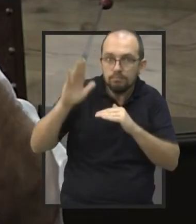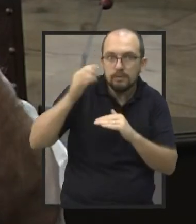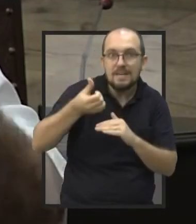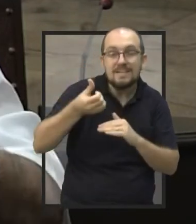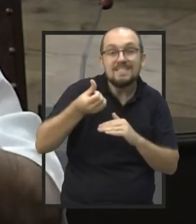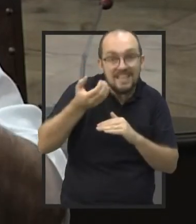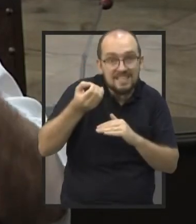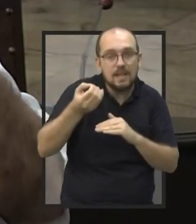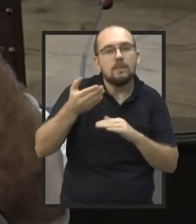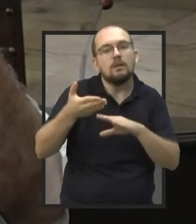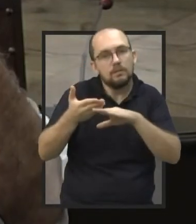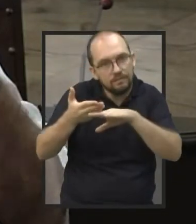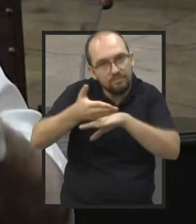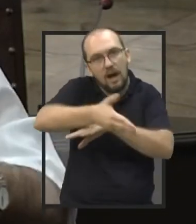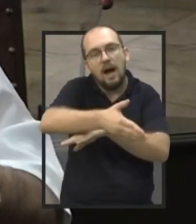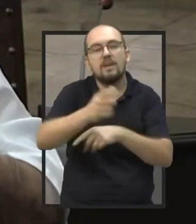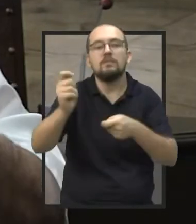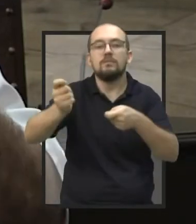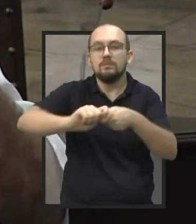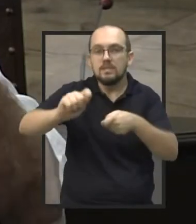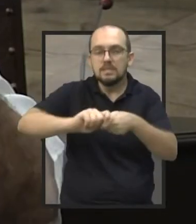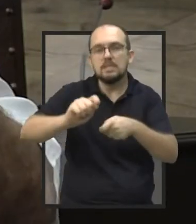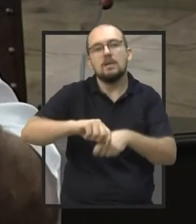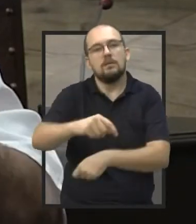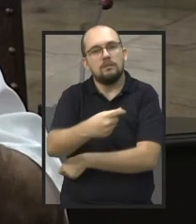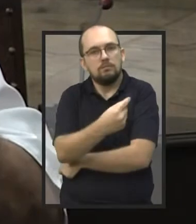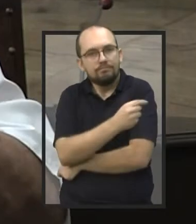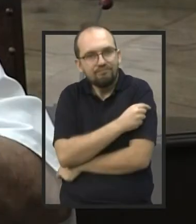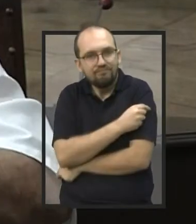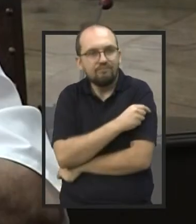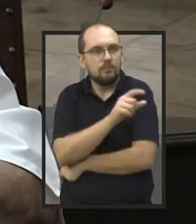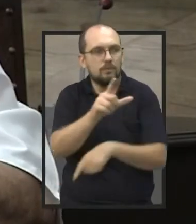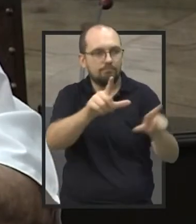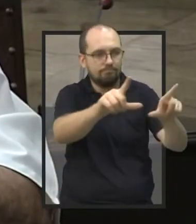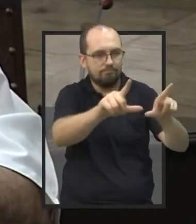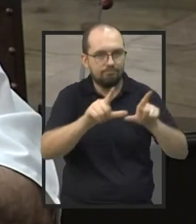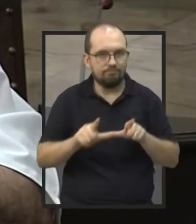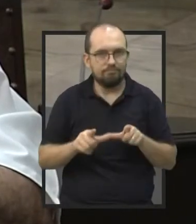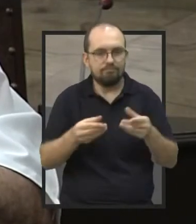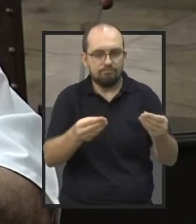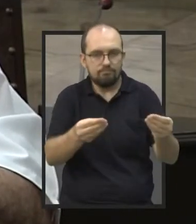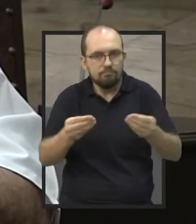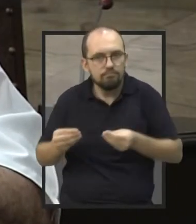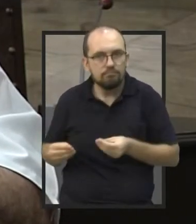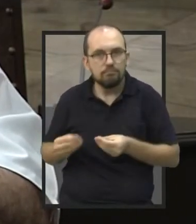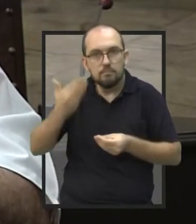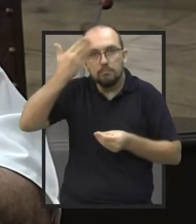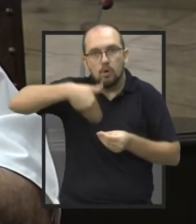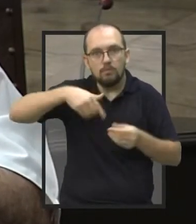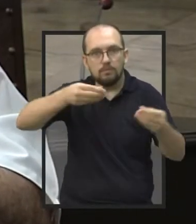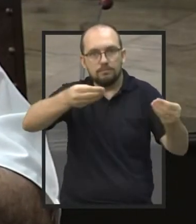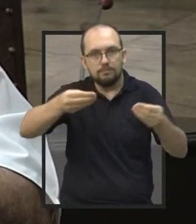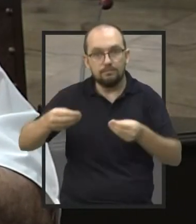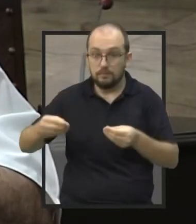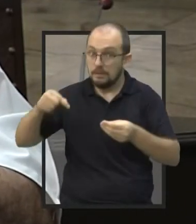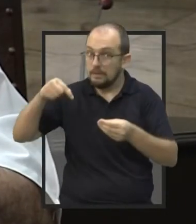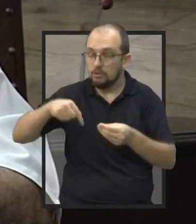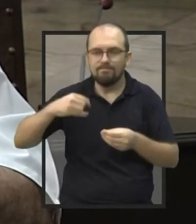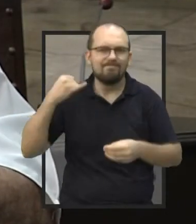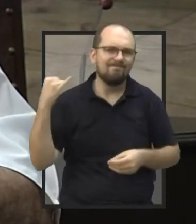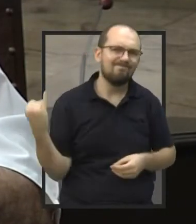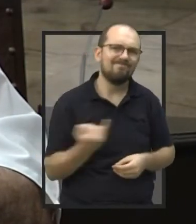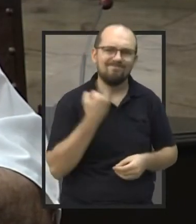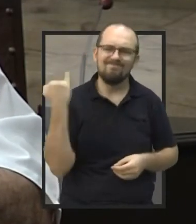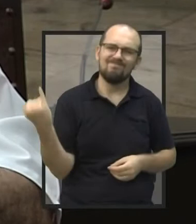passarem, fazer a vacina, pegar esse documento, você entendeu? Porque isso realmente é